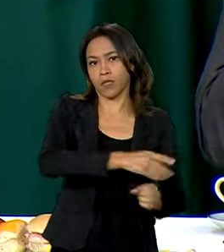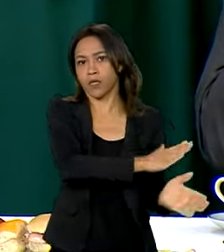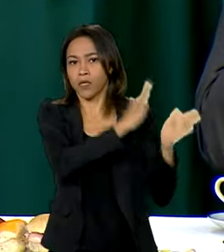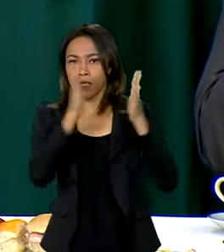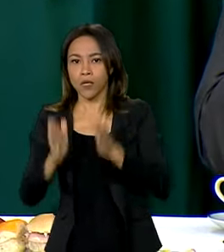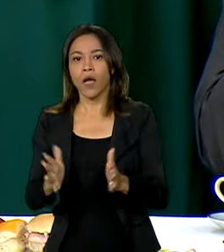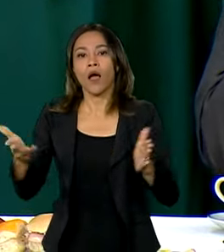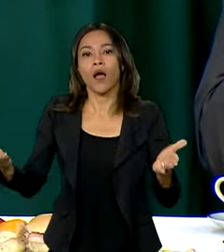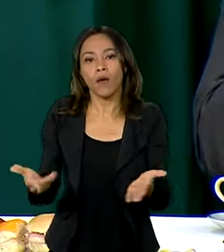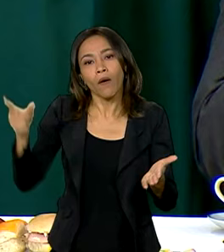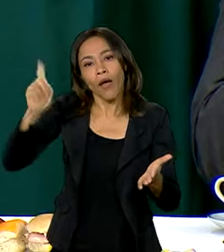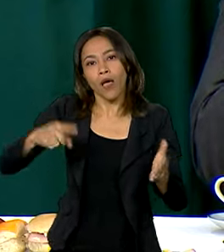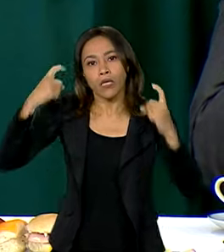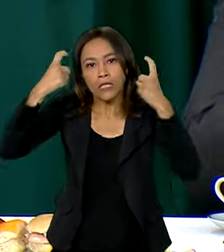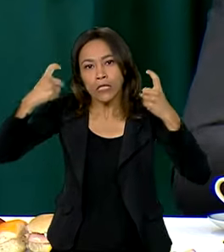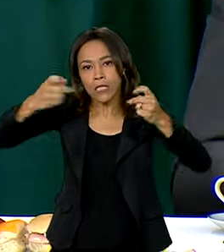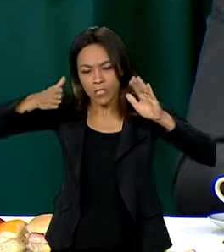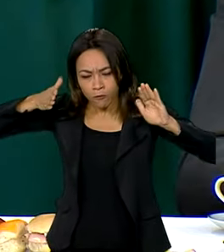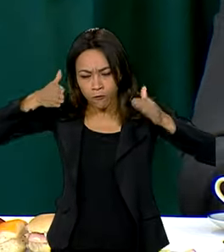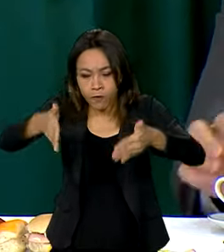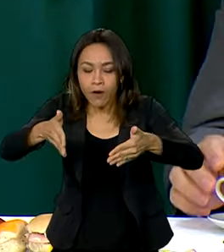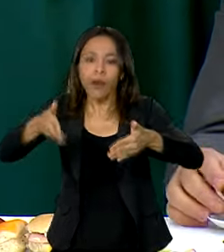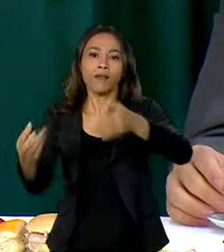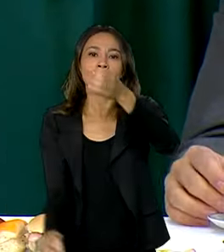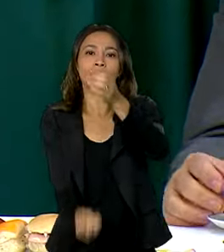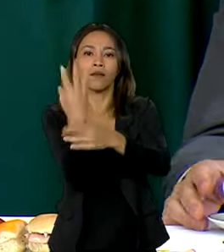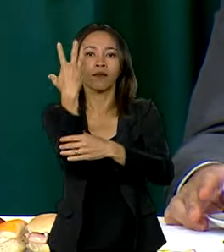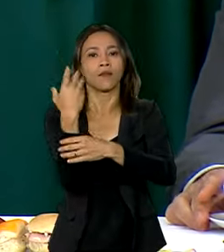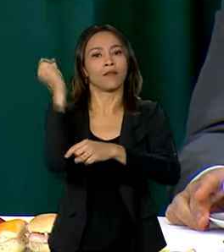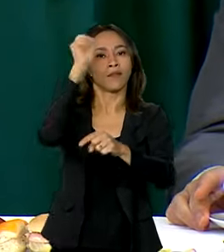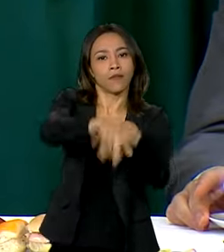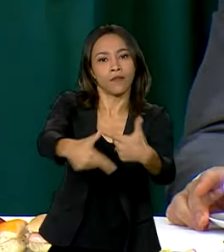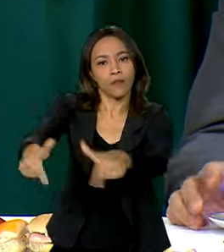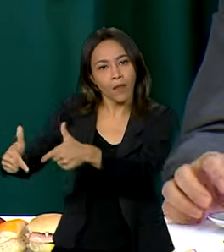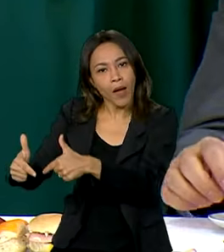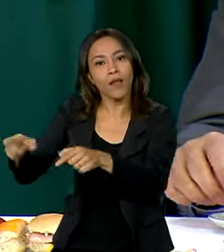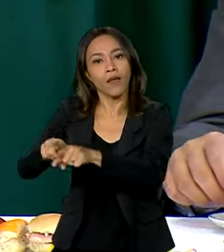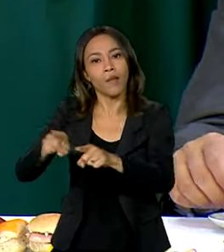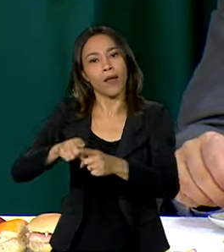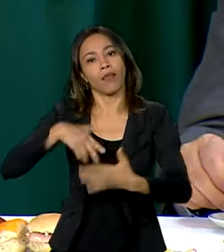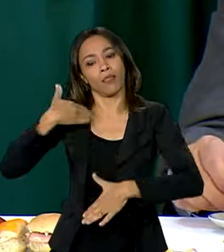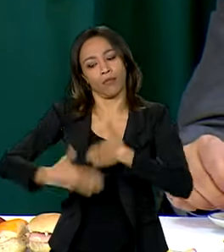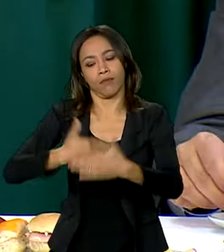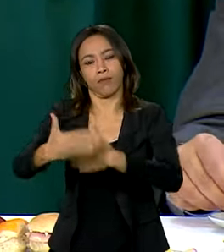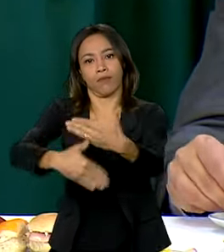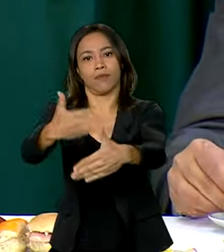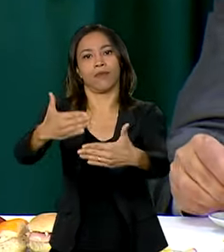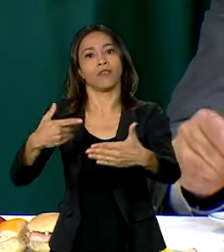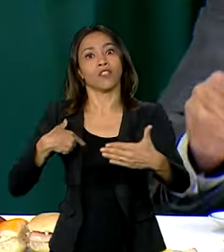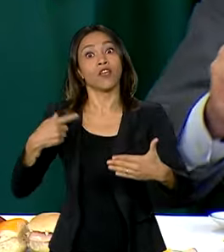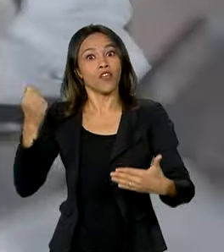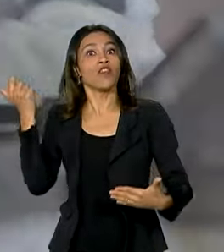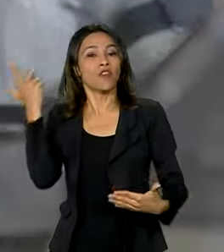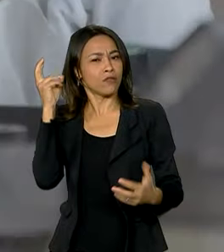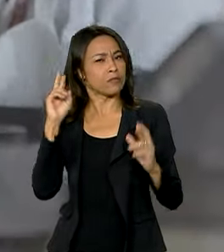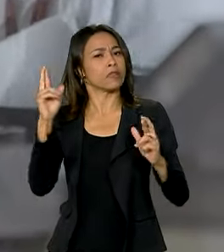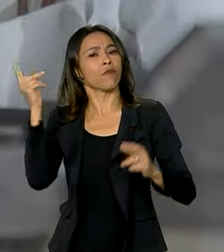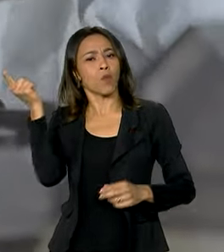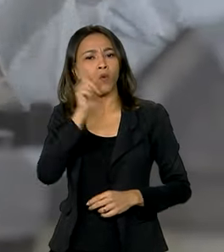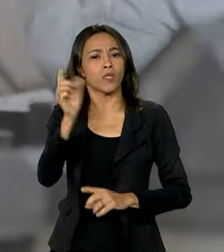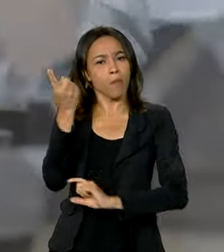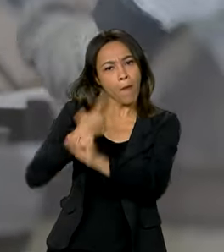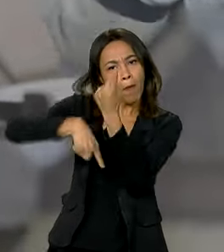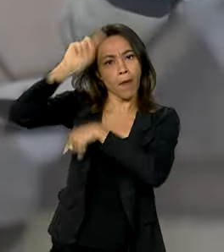é com o crescimento e com a geração de empregos. E eu tenho certeza que nós vamos conseguir sucesso. Um ano